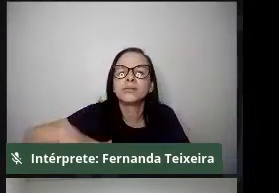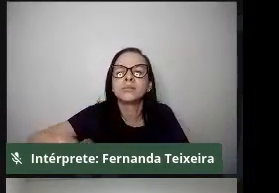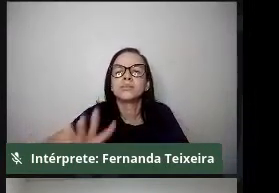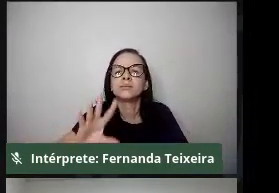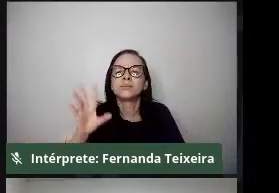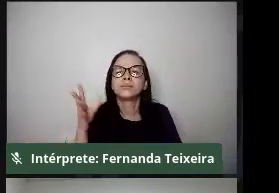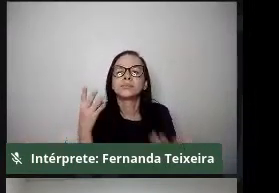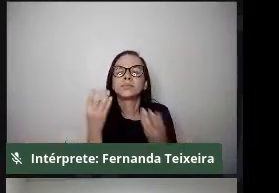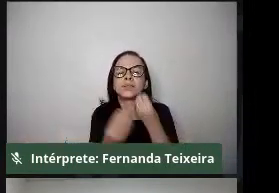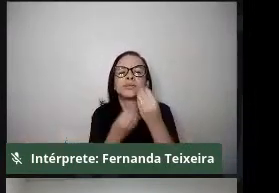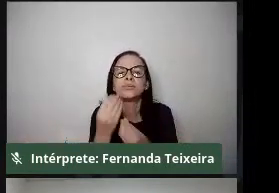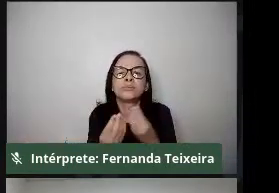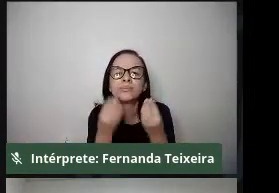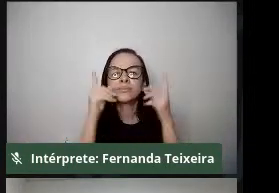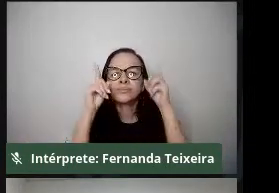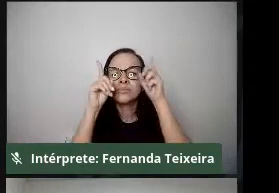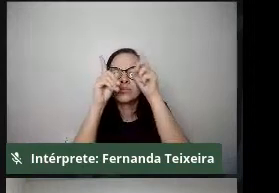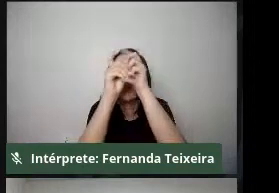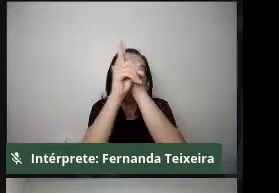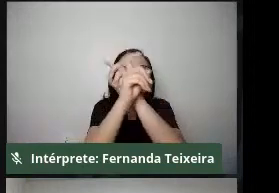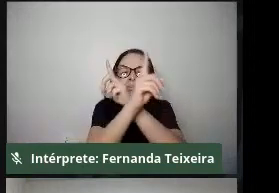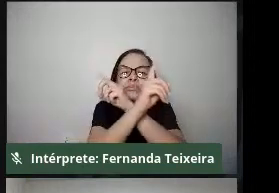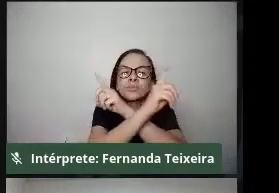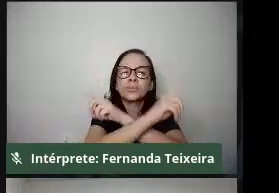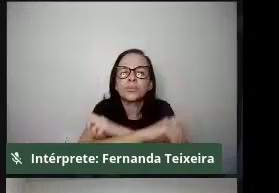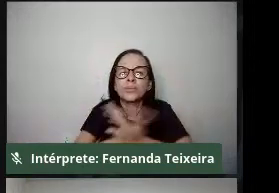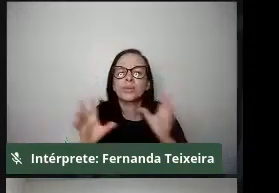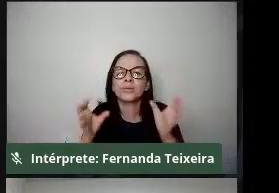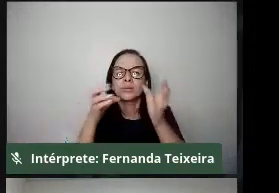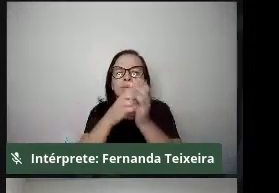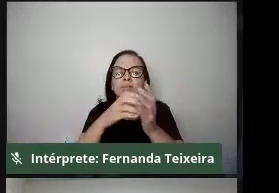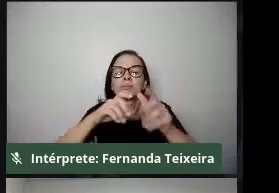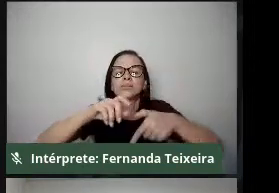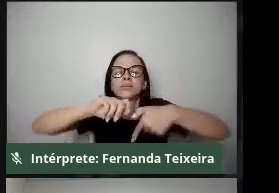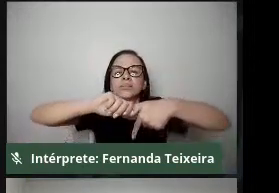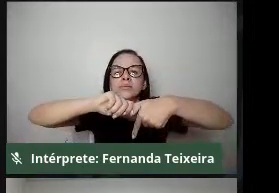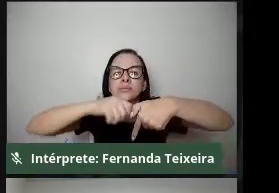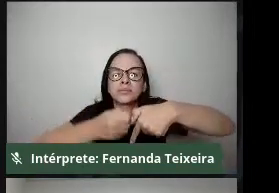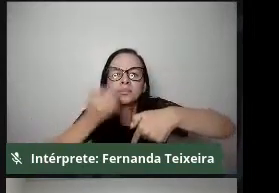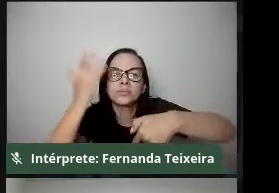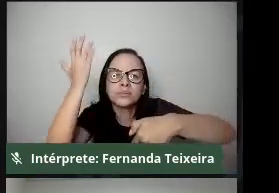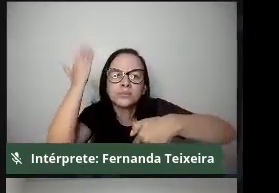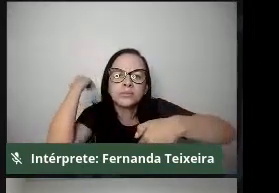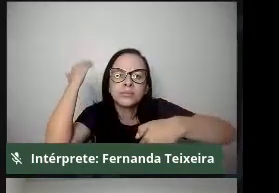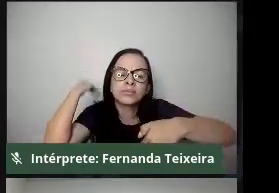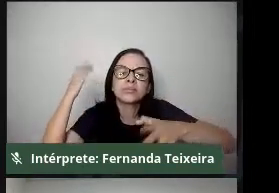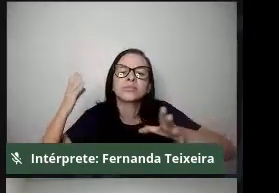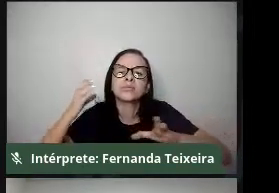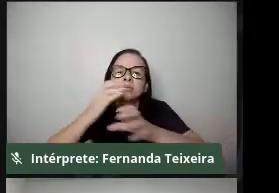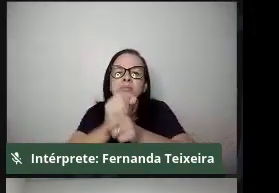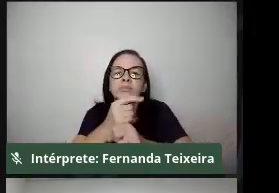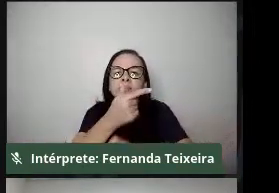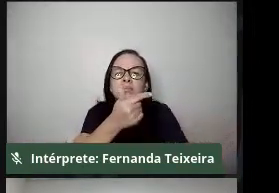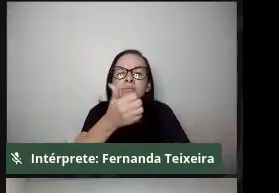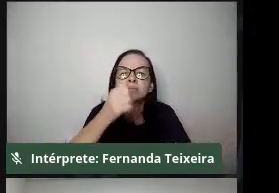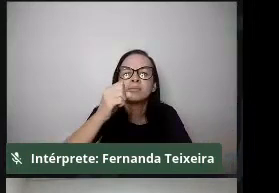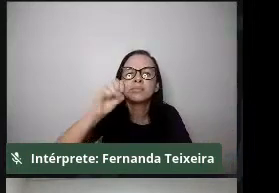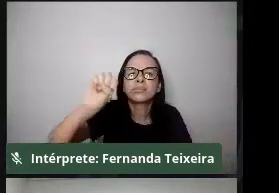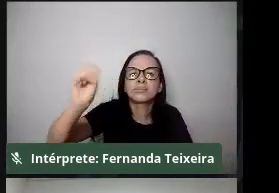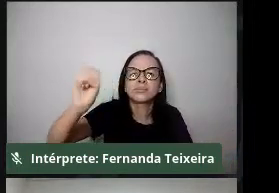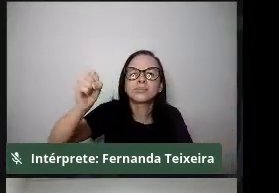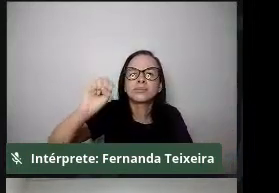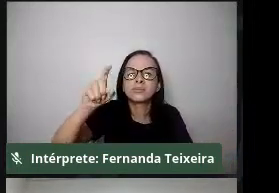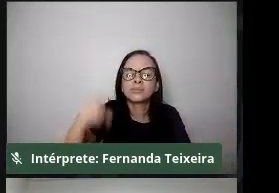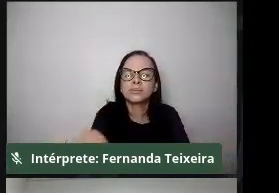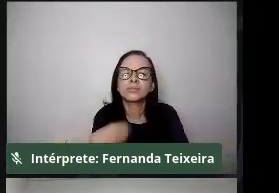quilombolas em todo o Brasil. A gente pegou aqui o recorte de 2008 até 2017, entendendo aí, é